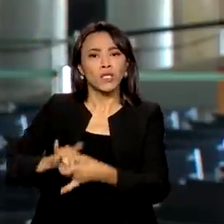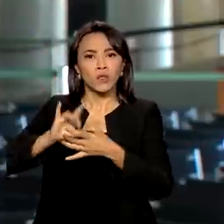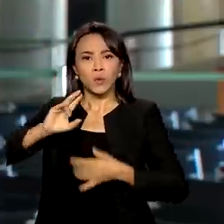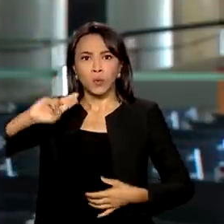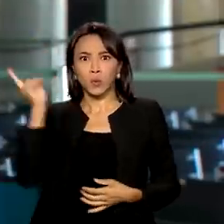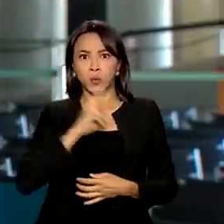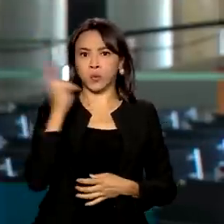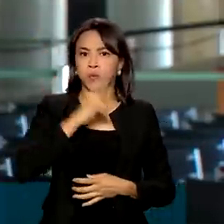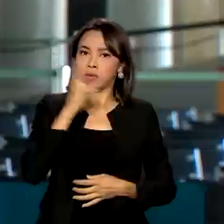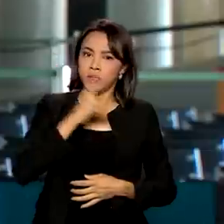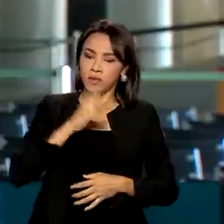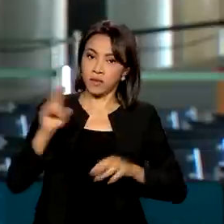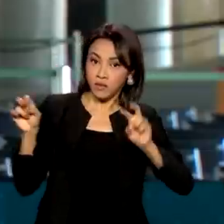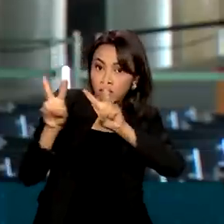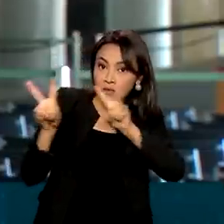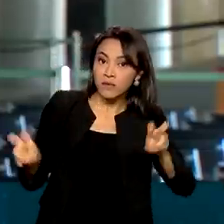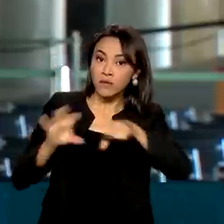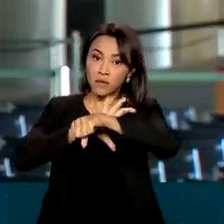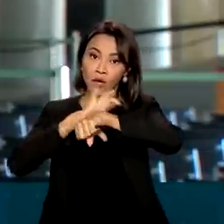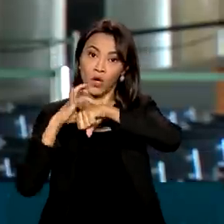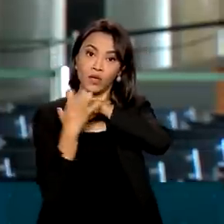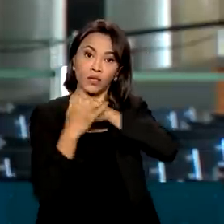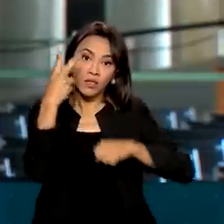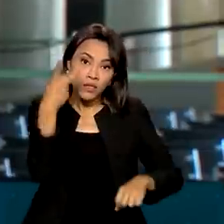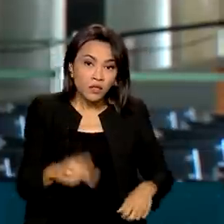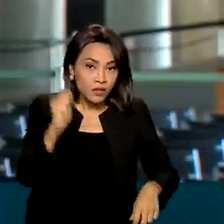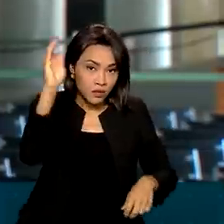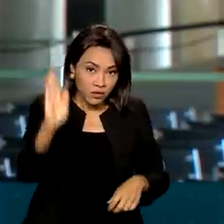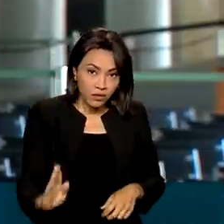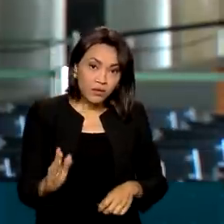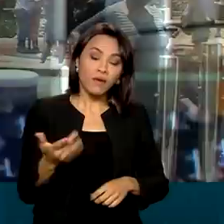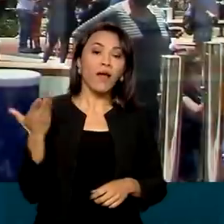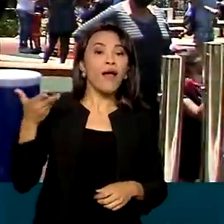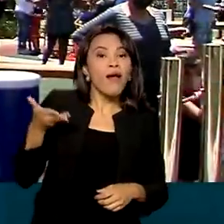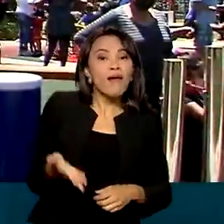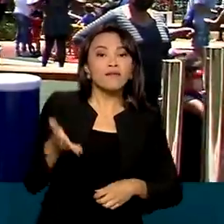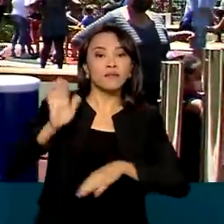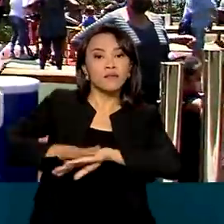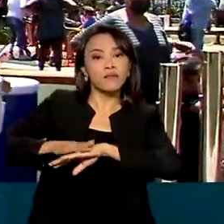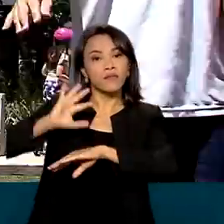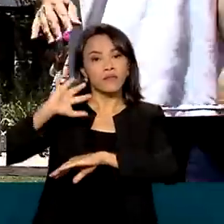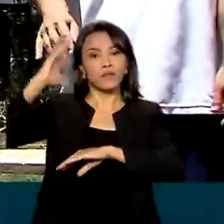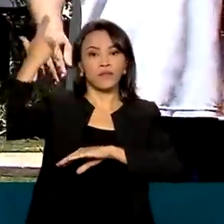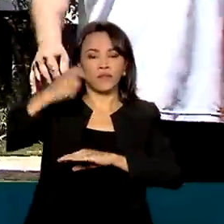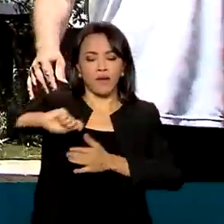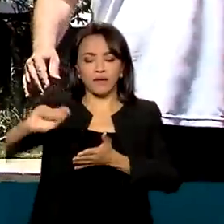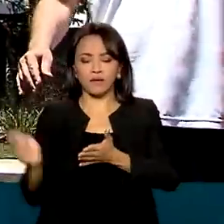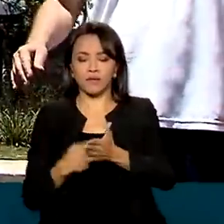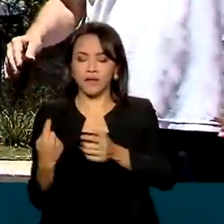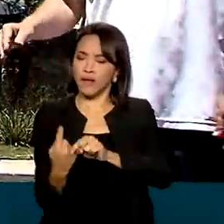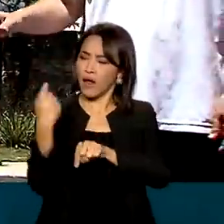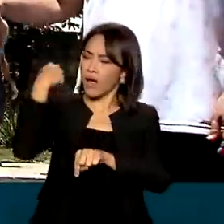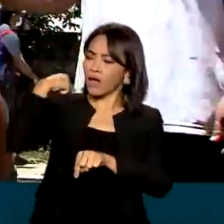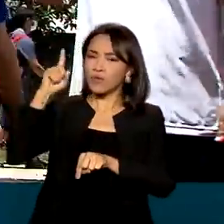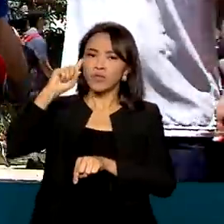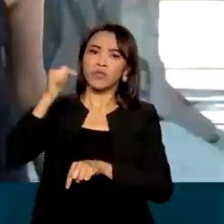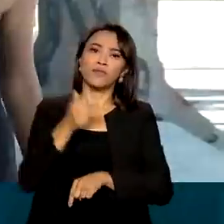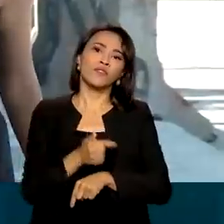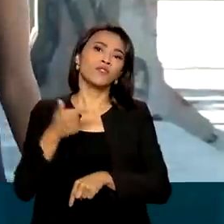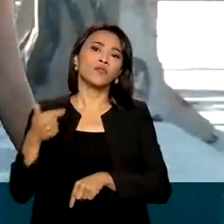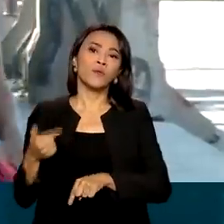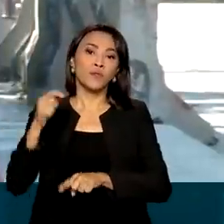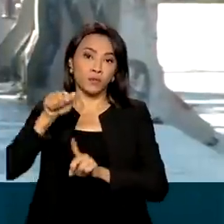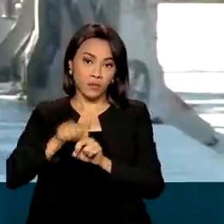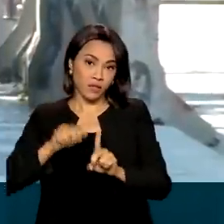importância nacional pela Covid-19. Essa decisão, assinada lá no dia 22 de abril, ela